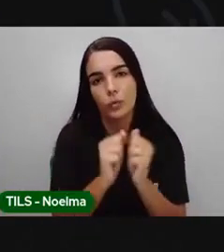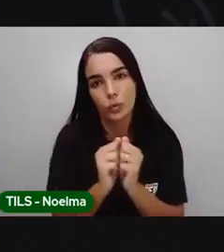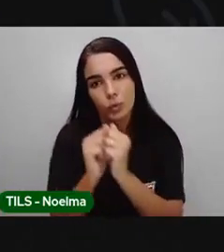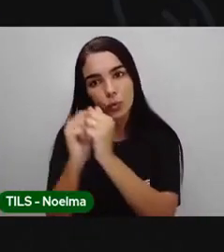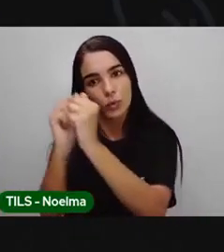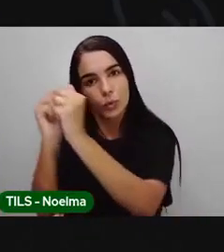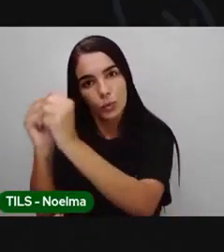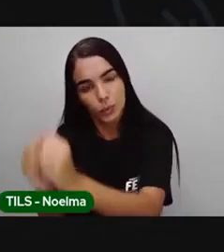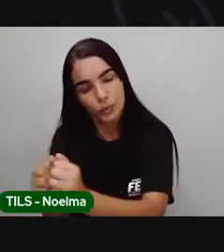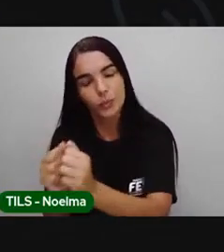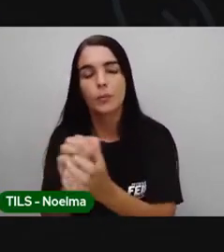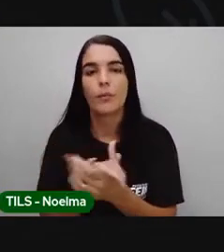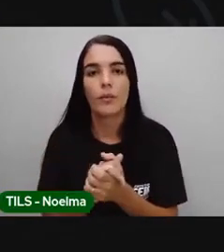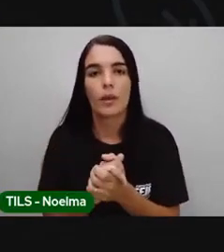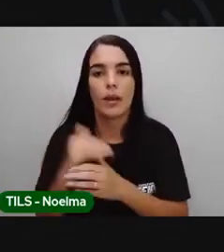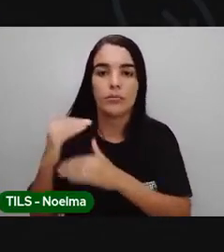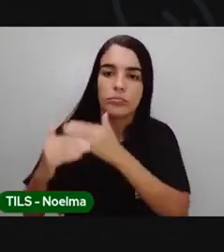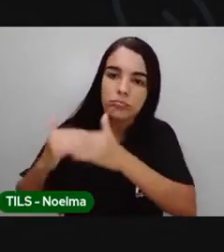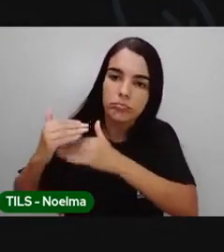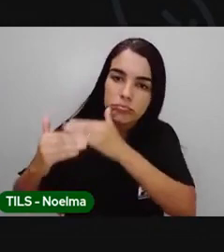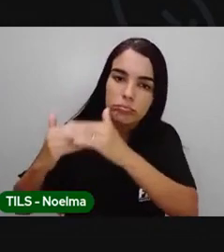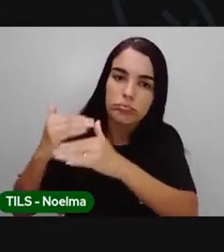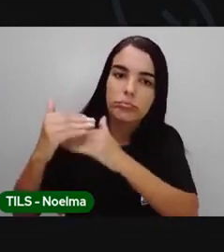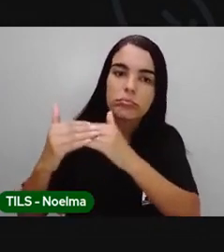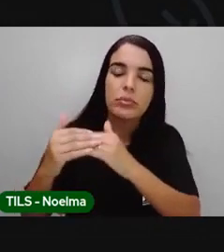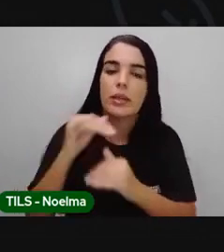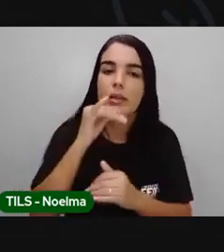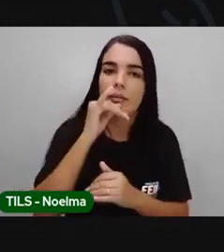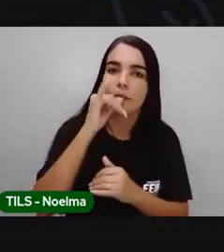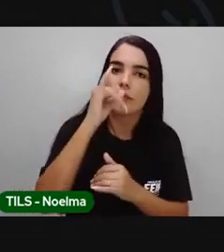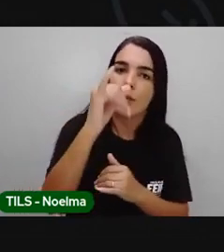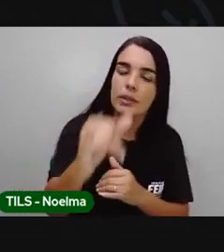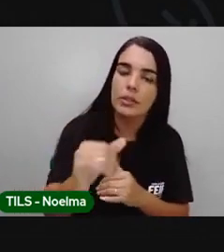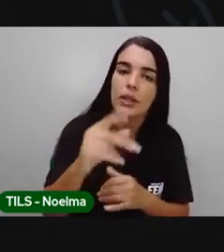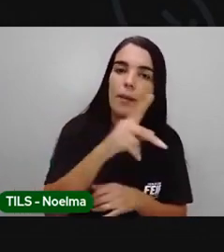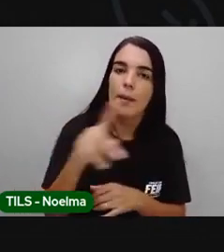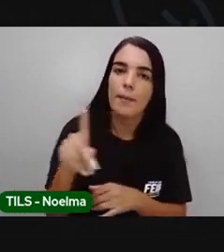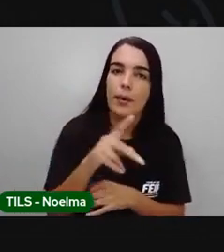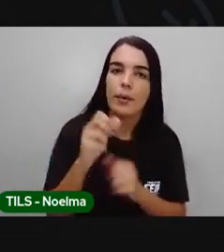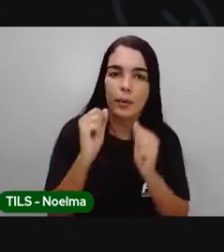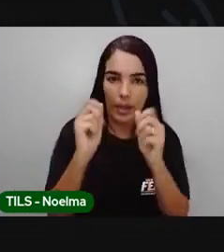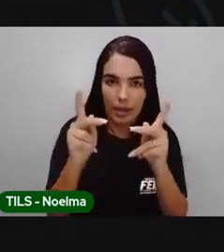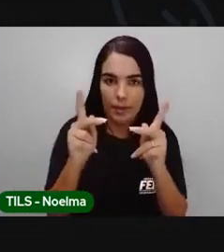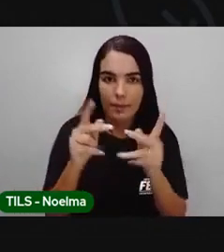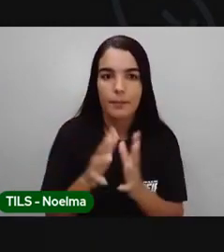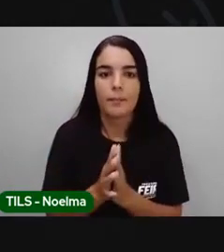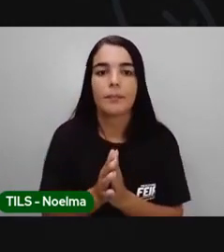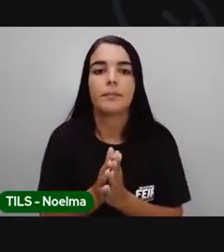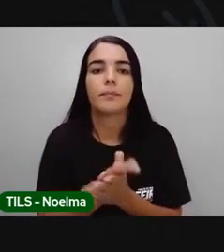da evolução do terrário e ir passando as informações para as prós de vocês, certo?